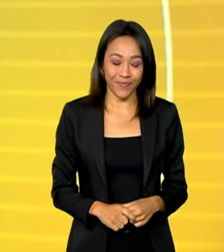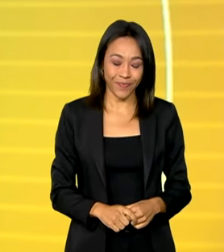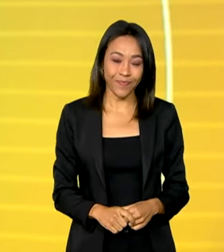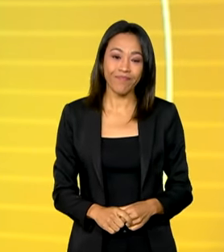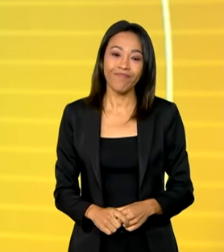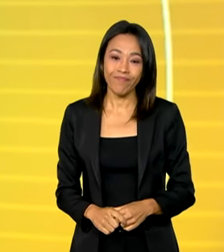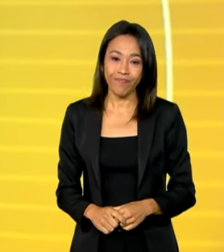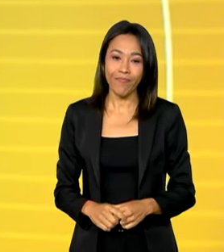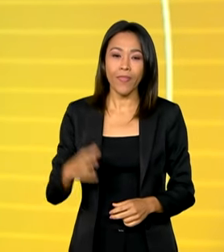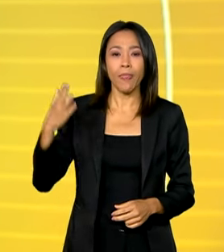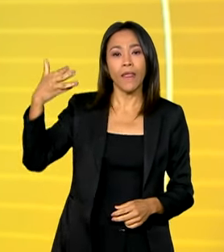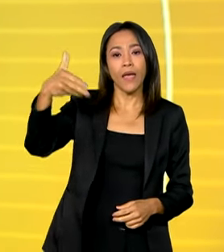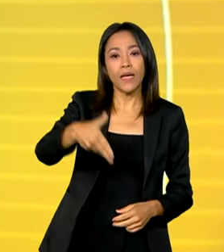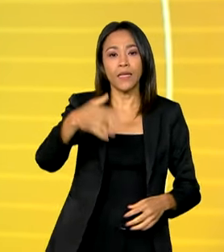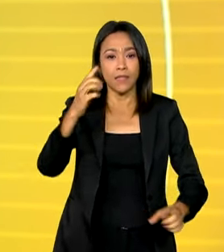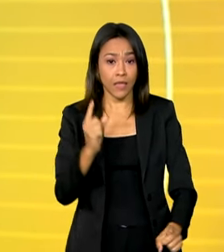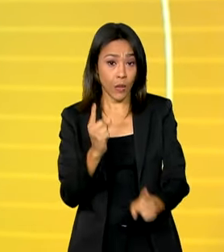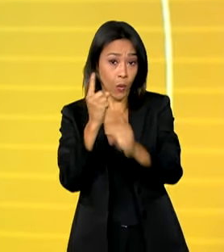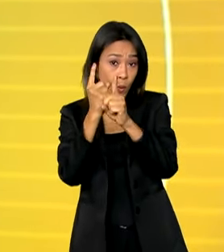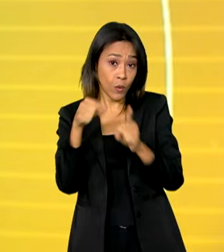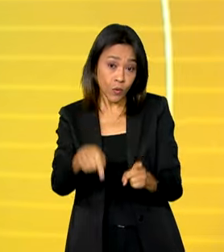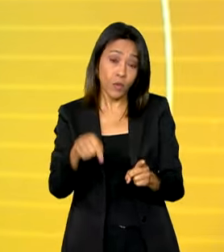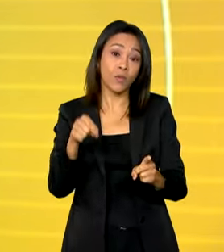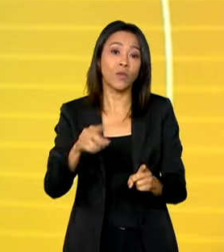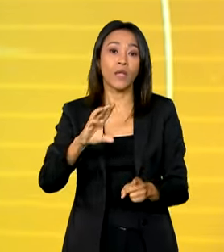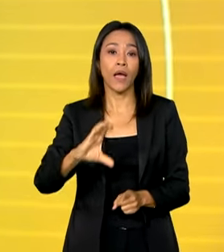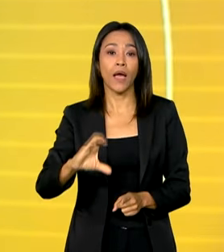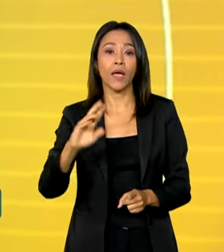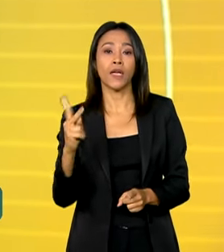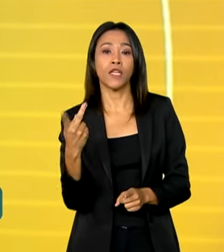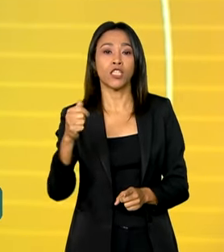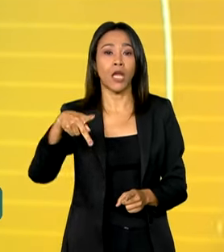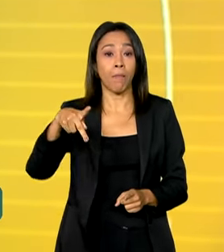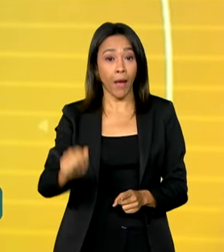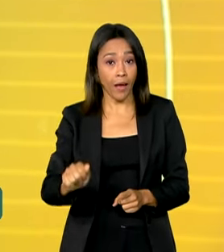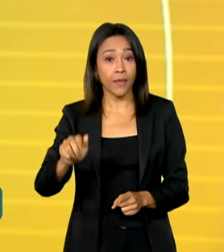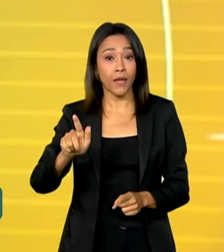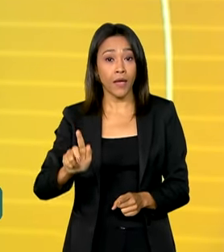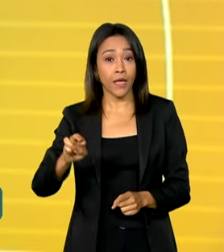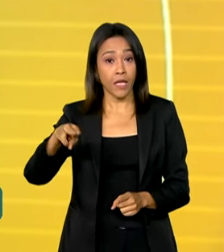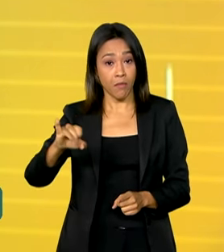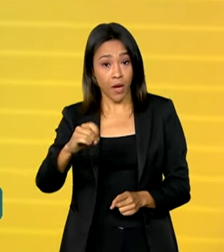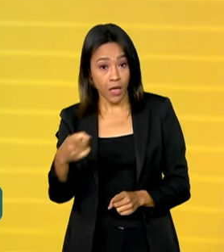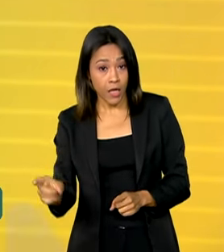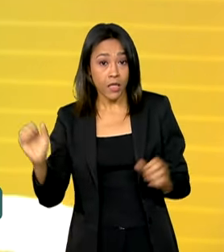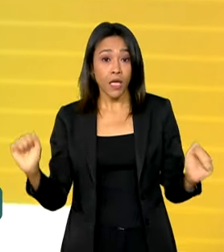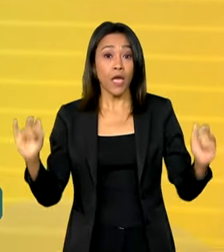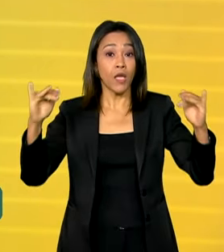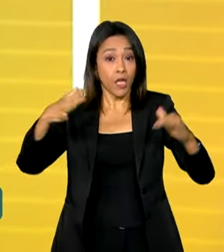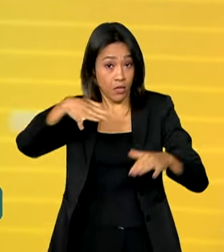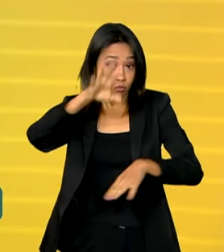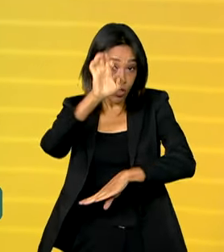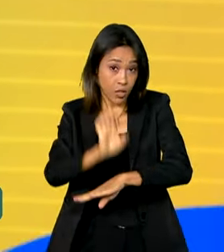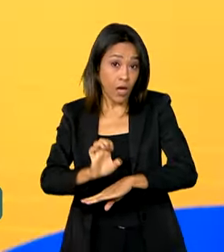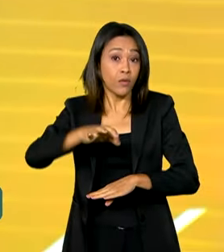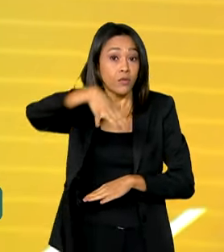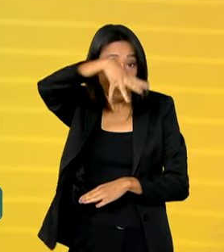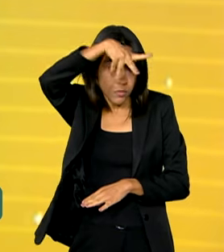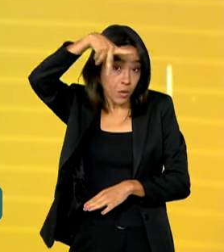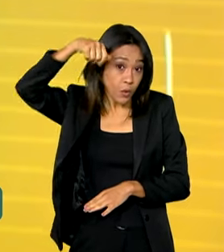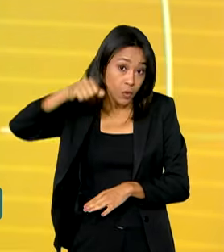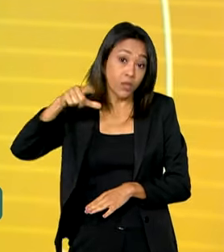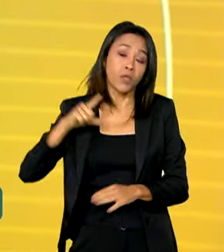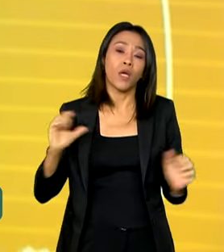Um evento realizado na Chapada dos Guimarães, em Mato Grosso, reuniu ministros da Agricultura e Pecuária dos membros do